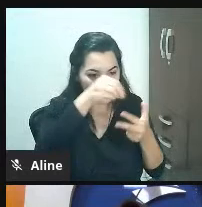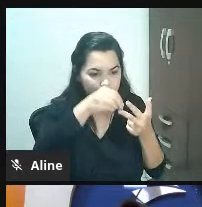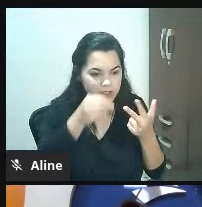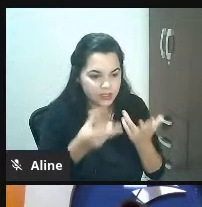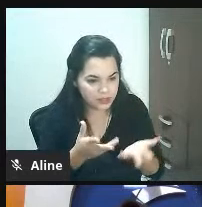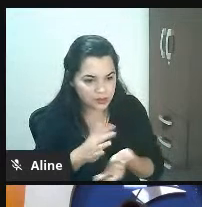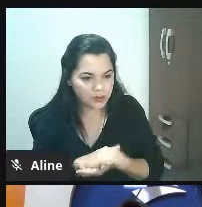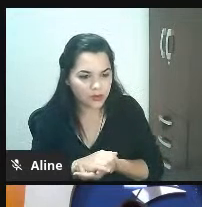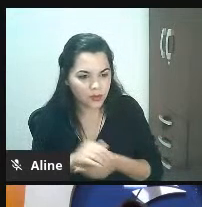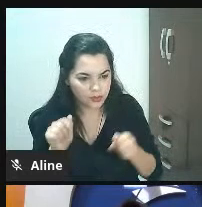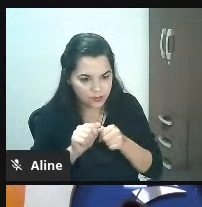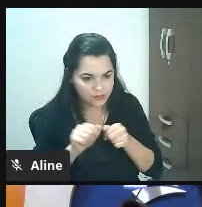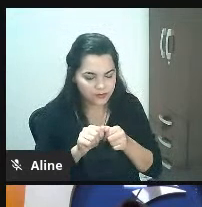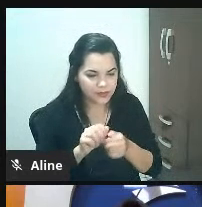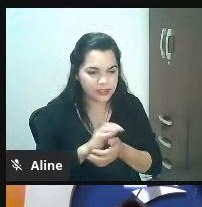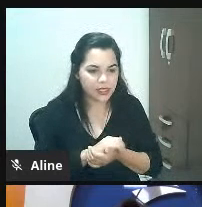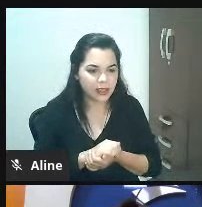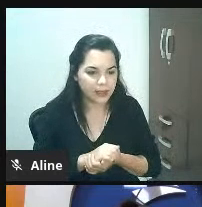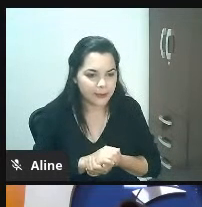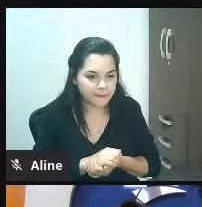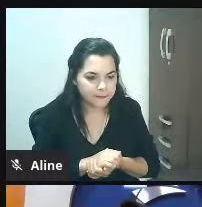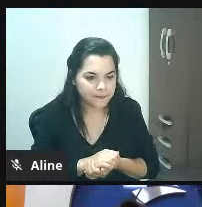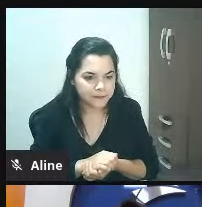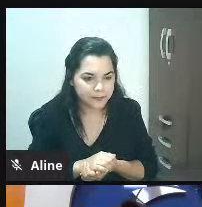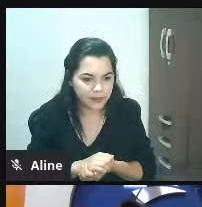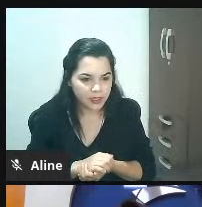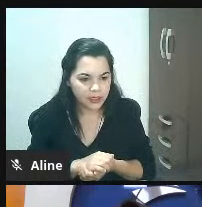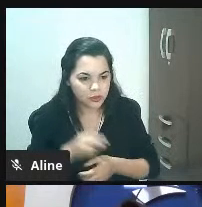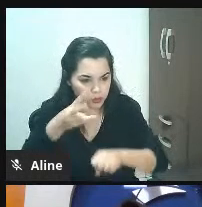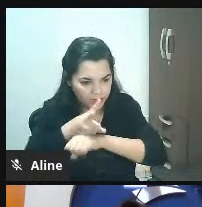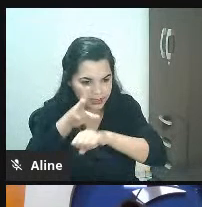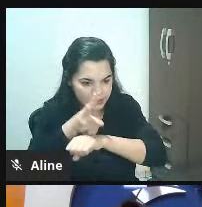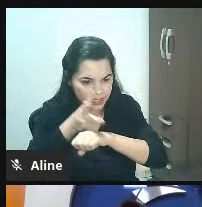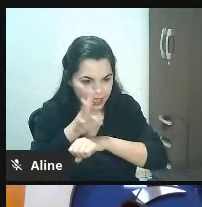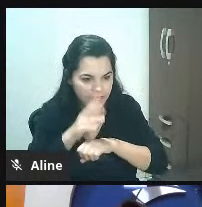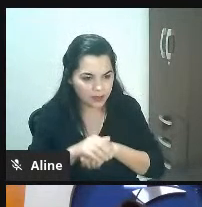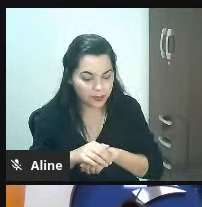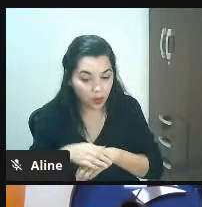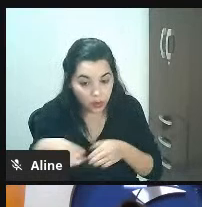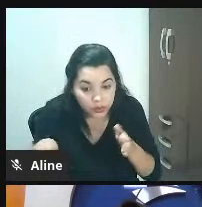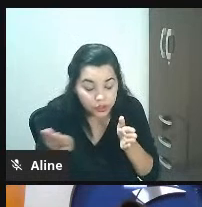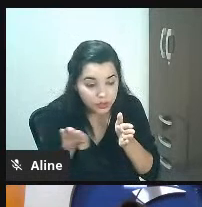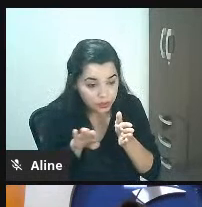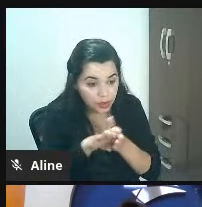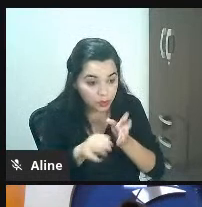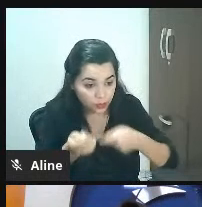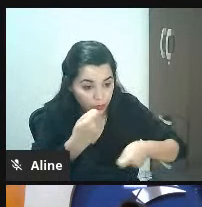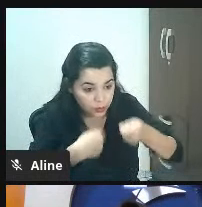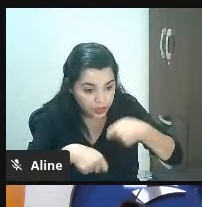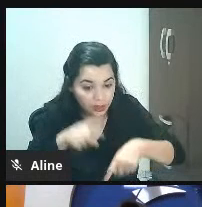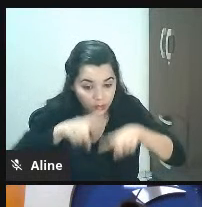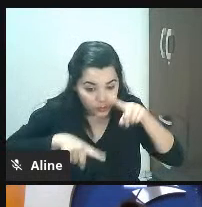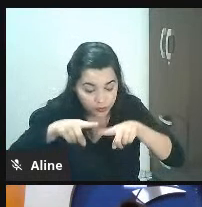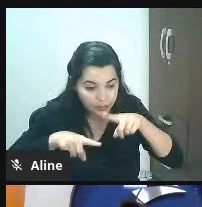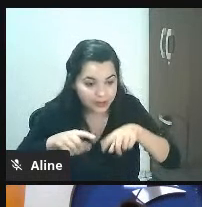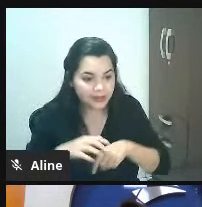pessoal tudo bem? só acabou de chegar na nossa loja que é agora os produtos que a gente vai ter no Natal